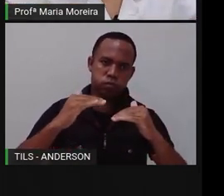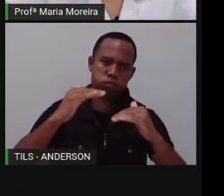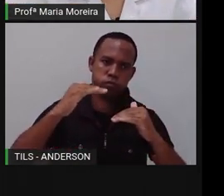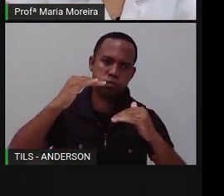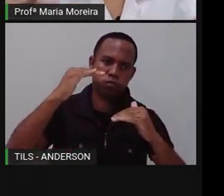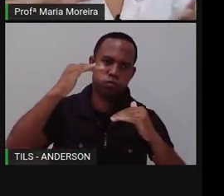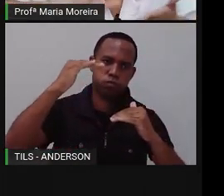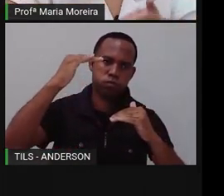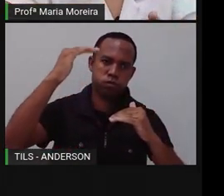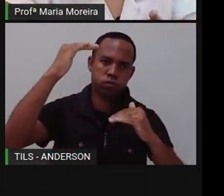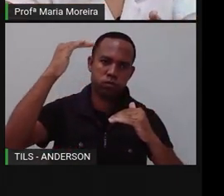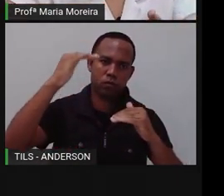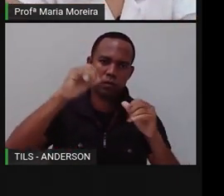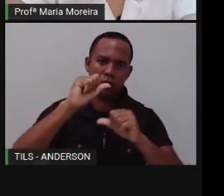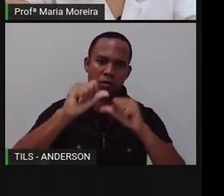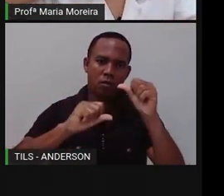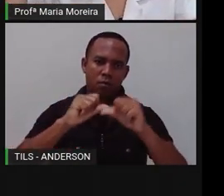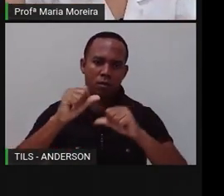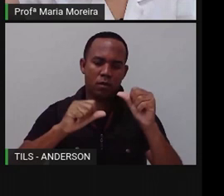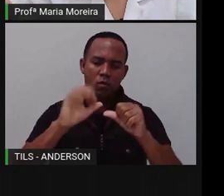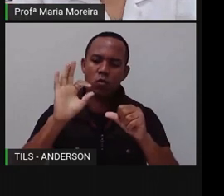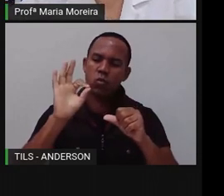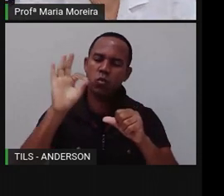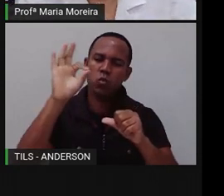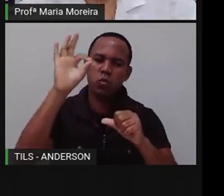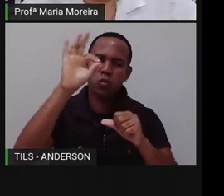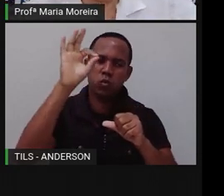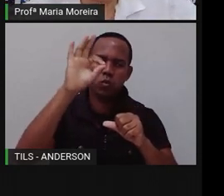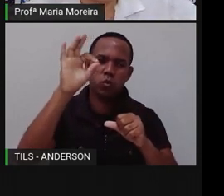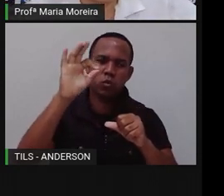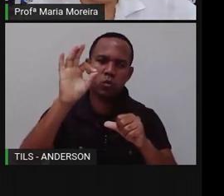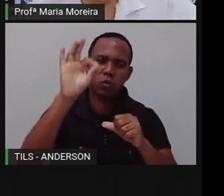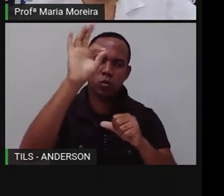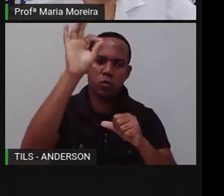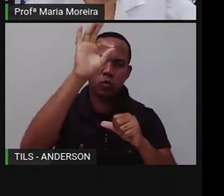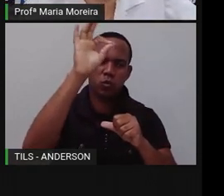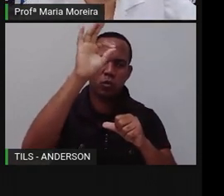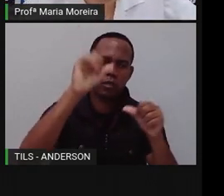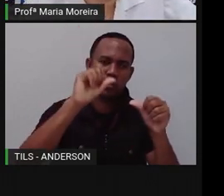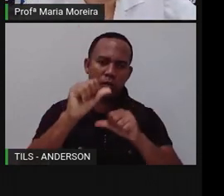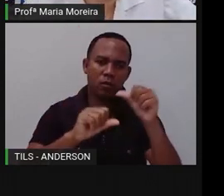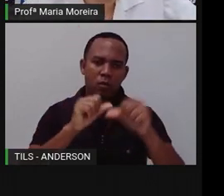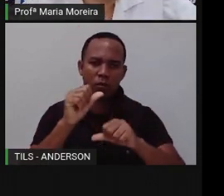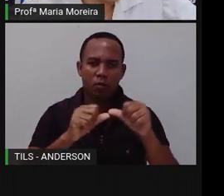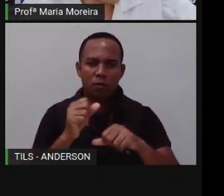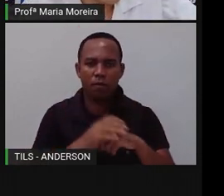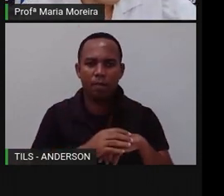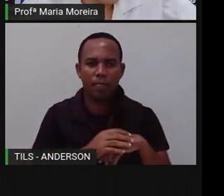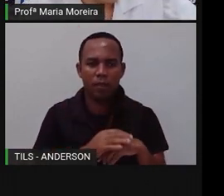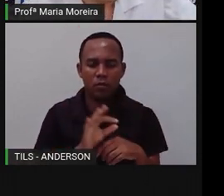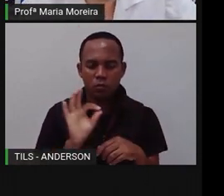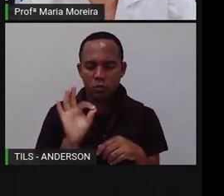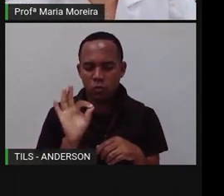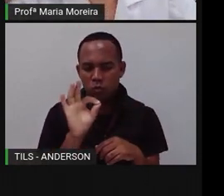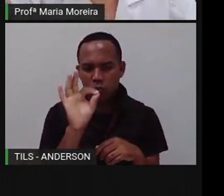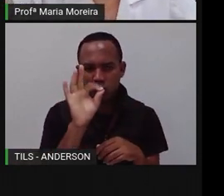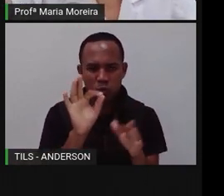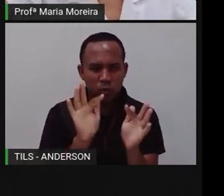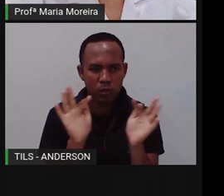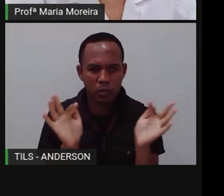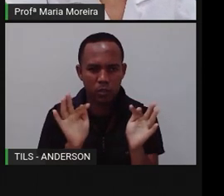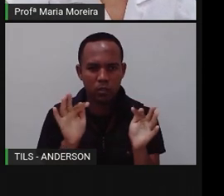modificação, pra sair de pulpa, pra chegar até o mosquito. Então, ele não fica um mosquitinho pra